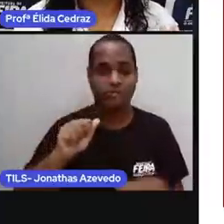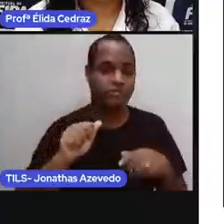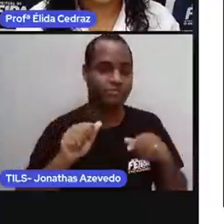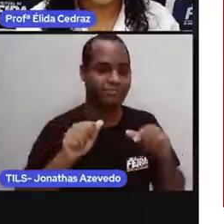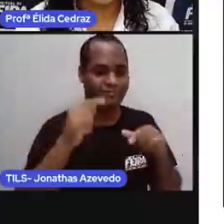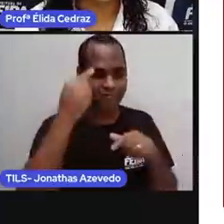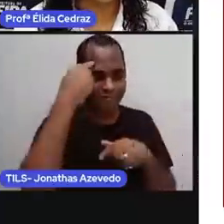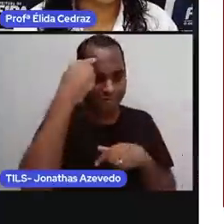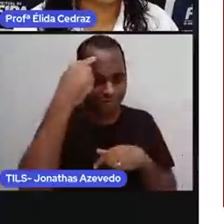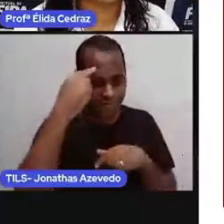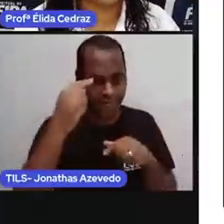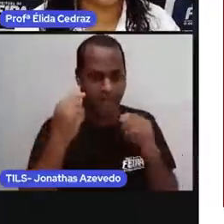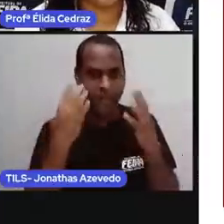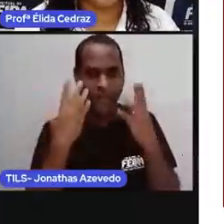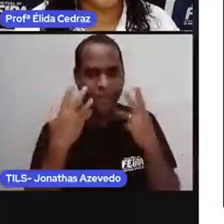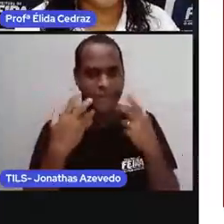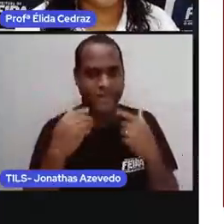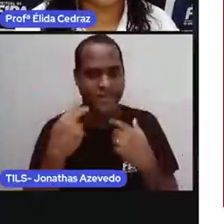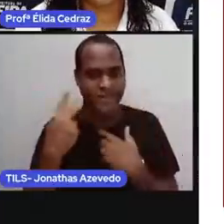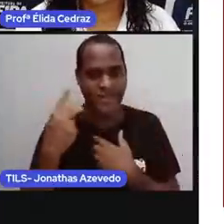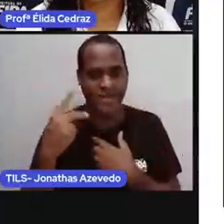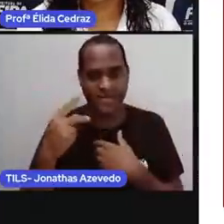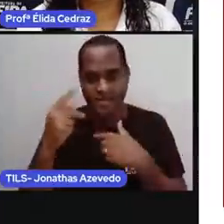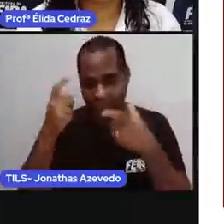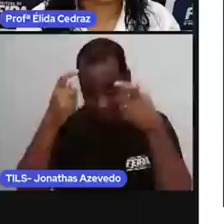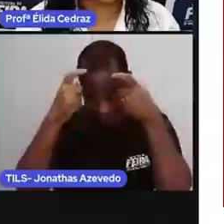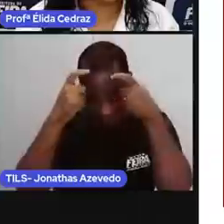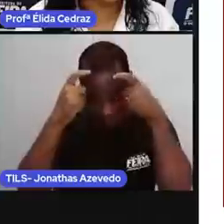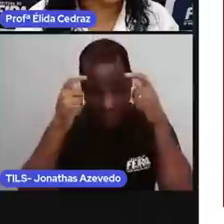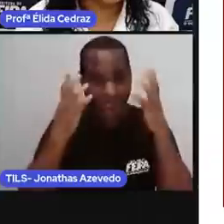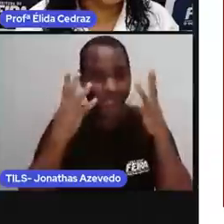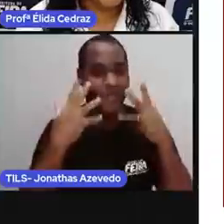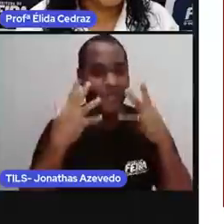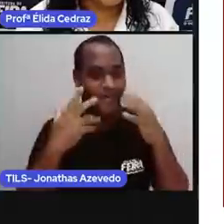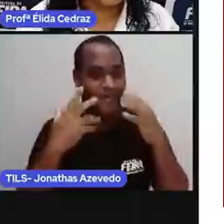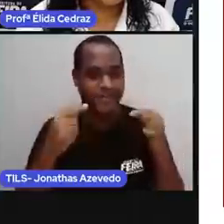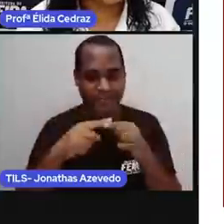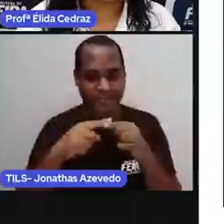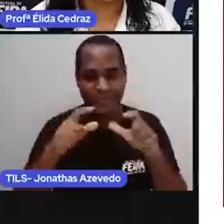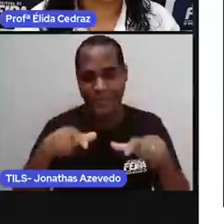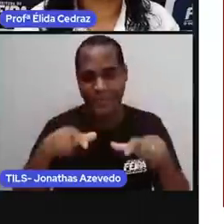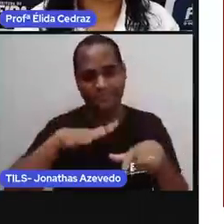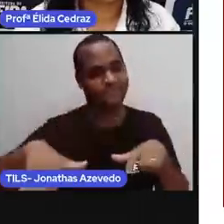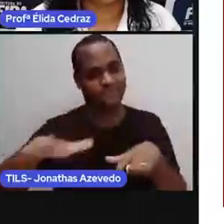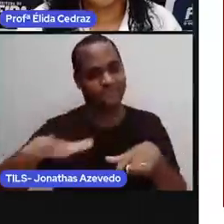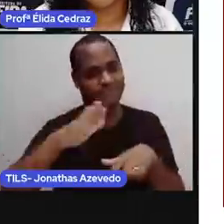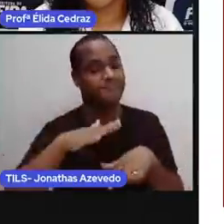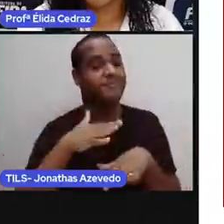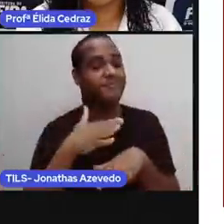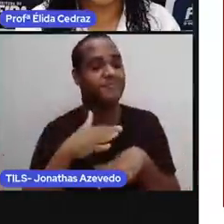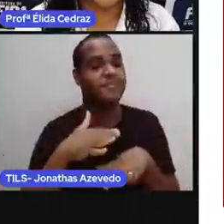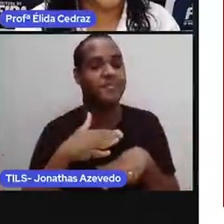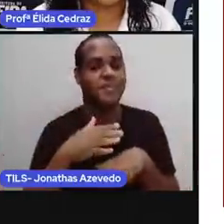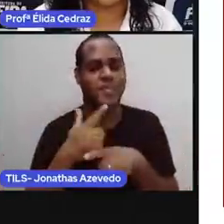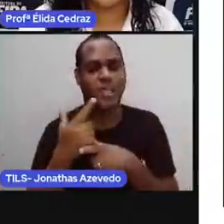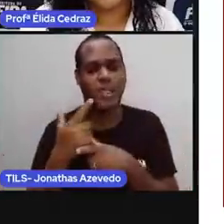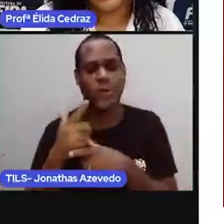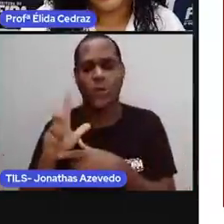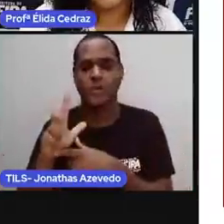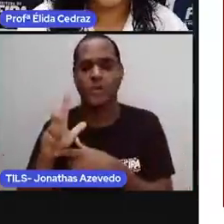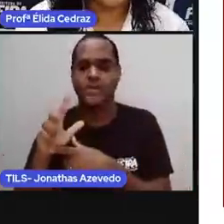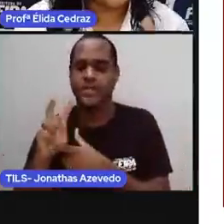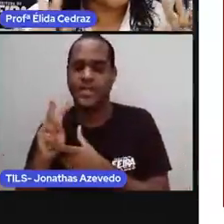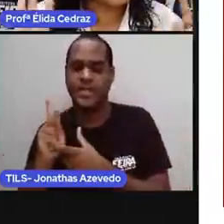você olha aquilo ali, a savana, é onde vivem esses animais. Ainda tem os guinus, as